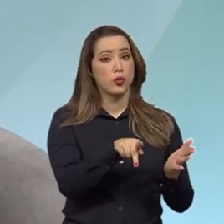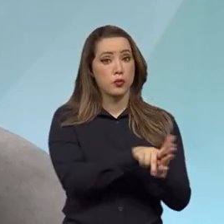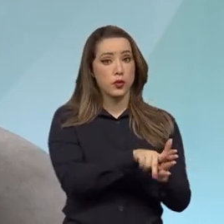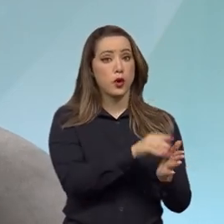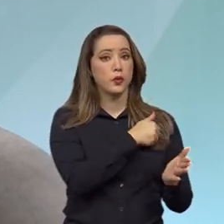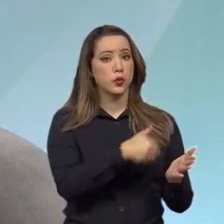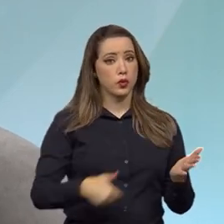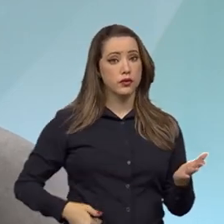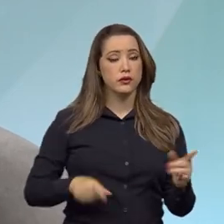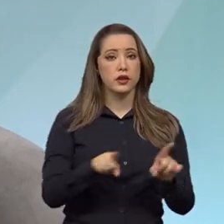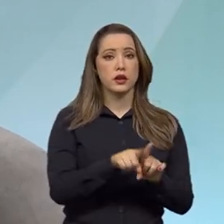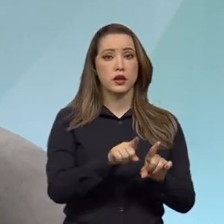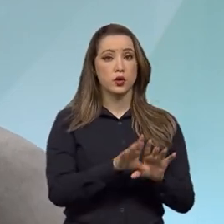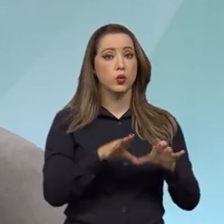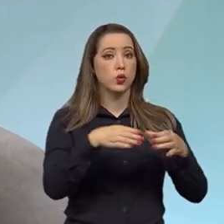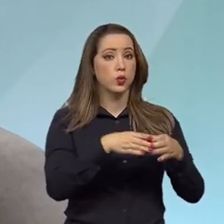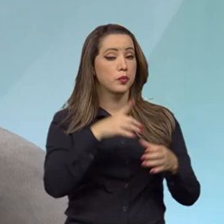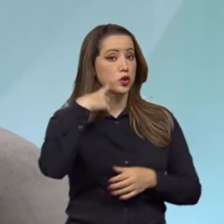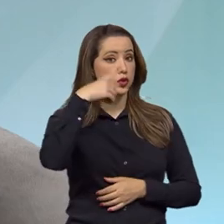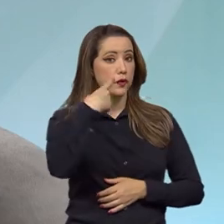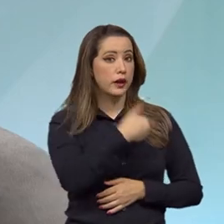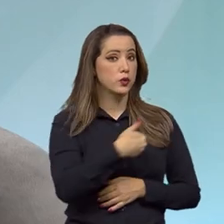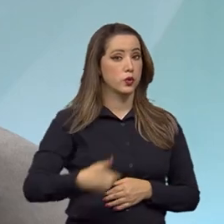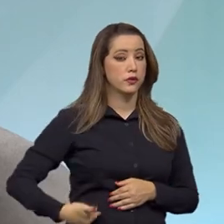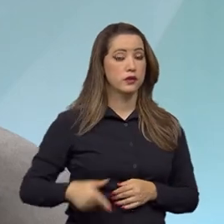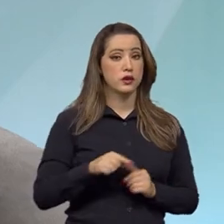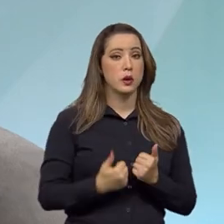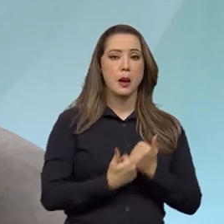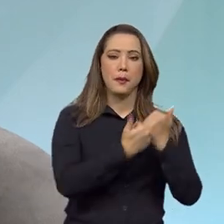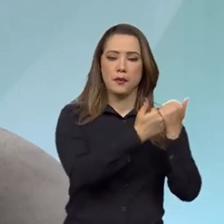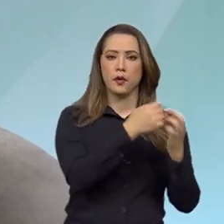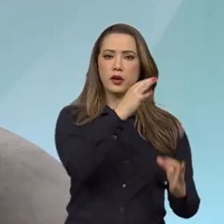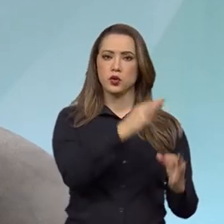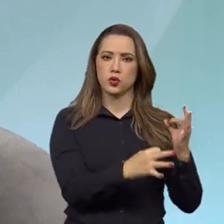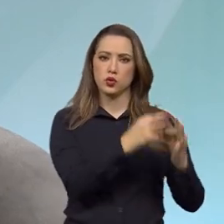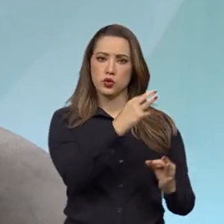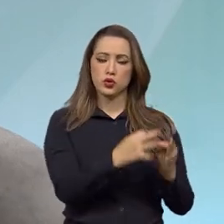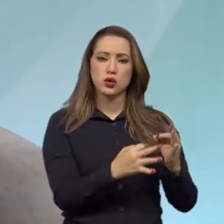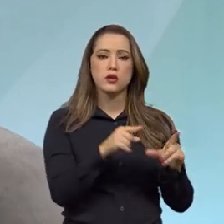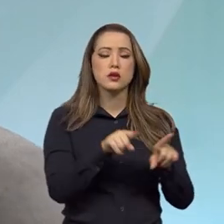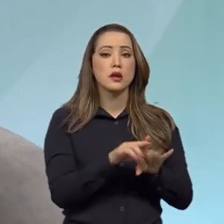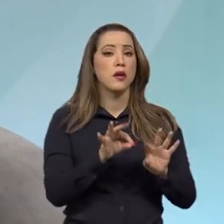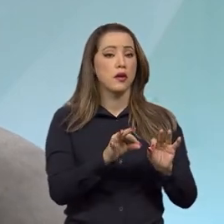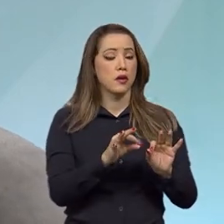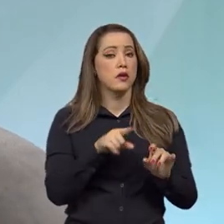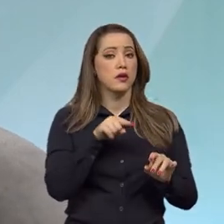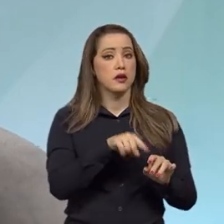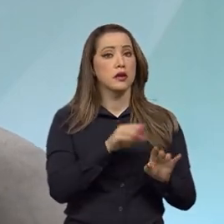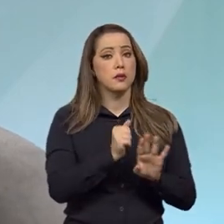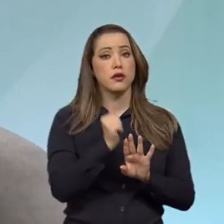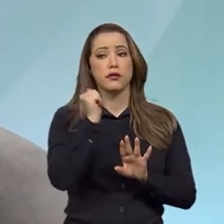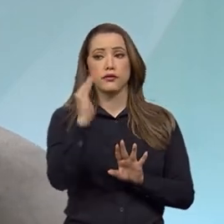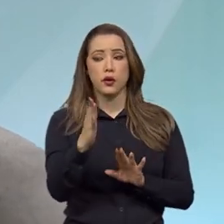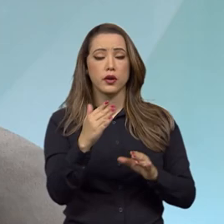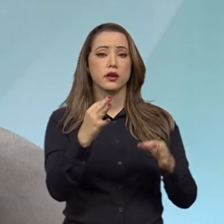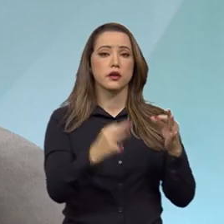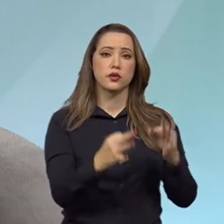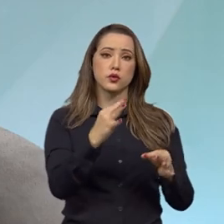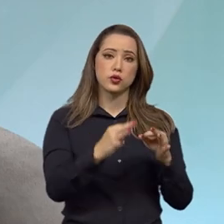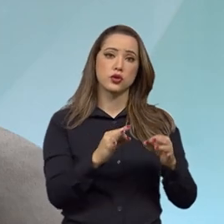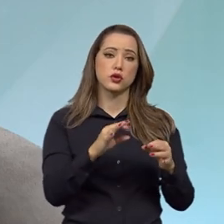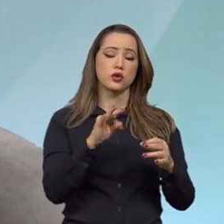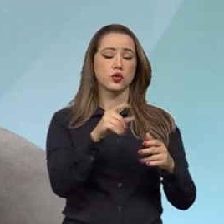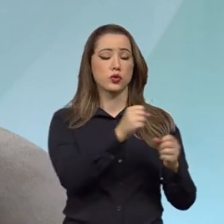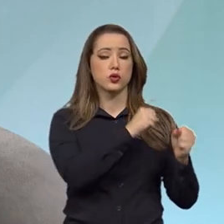formada por advogados públicos, que faz o assessoramento jurídico, judicial e extrajudicial dos poderes. da União.